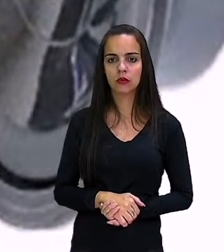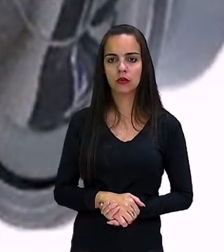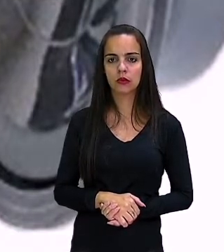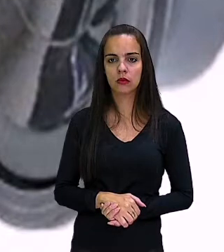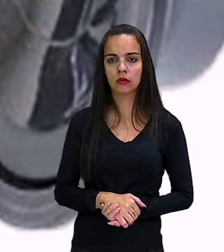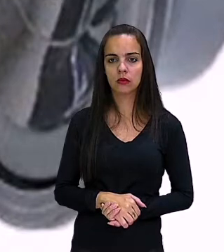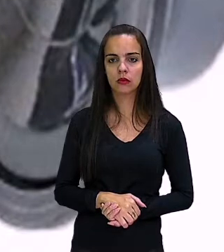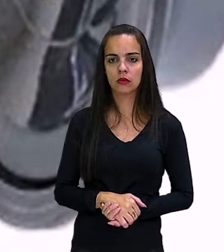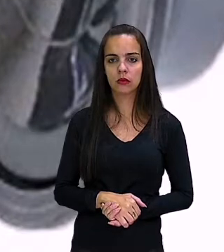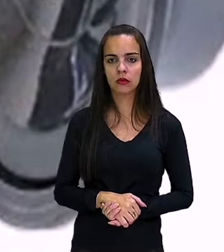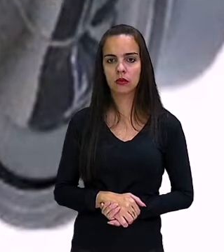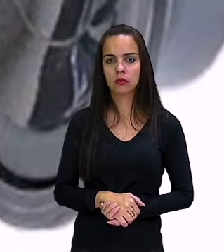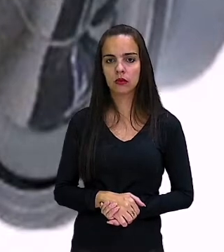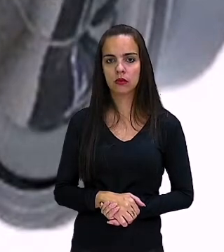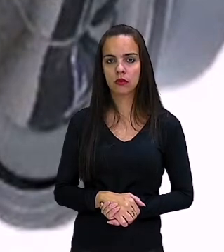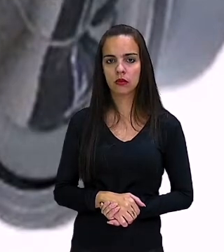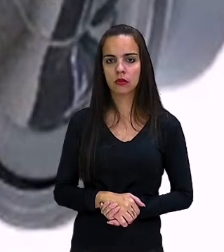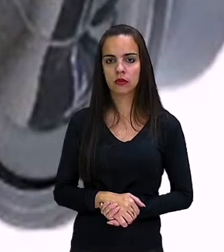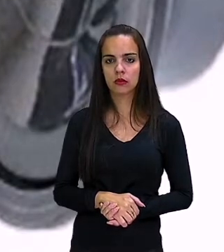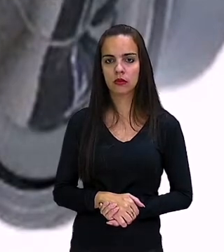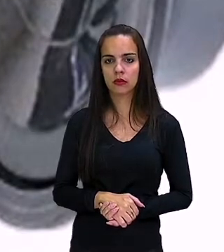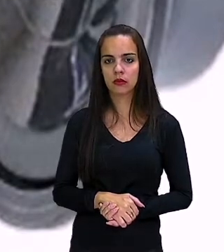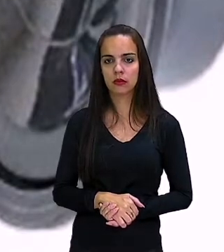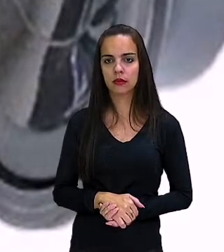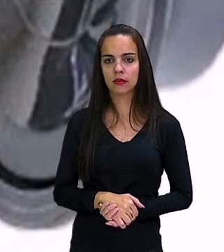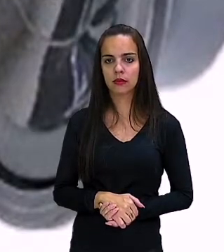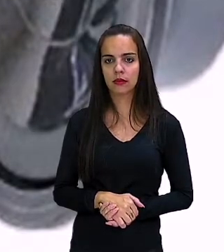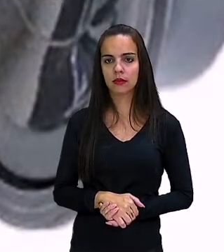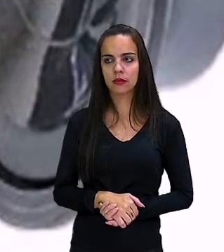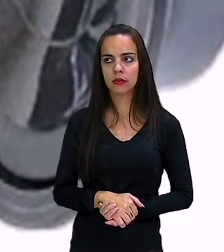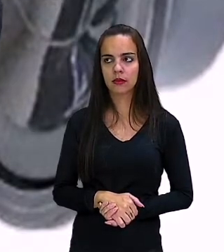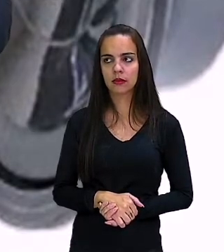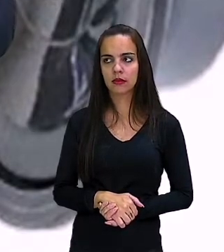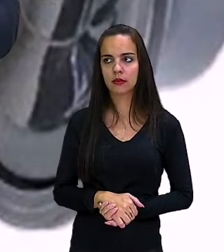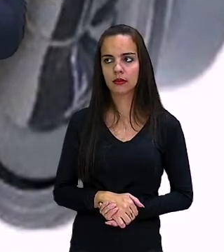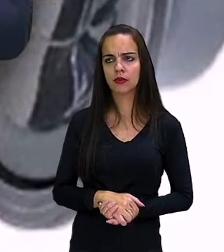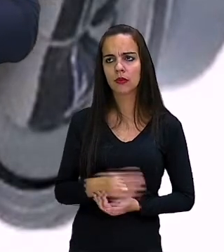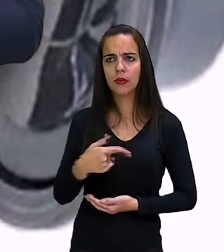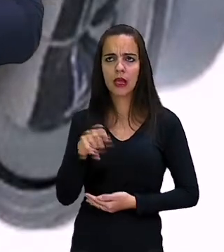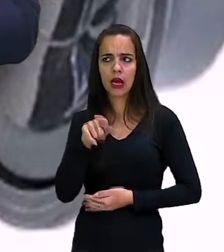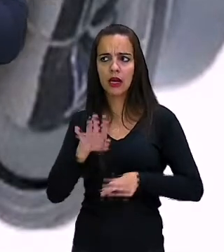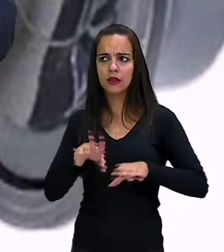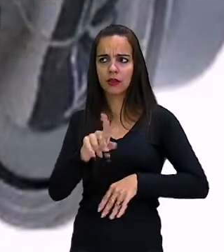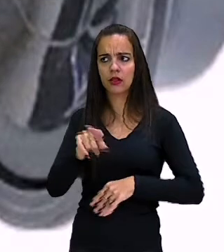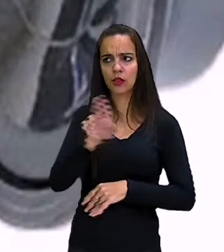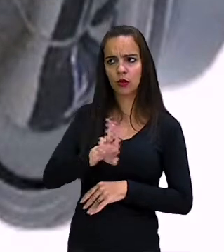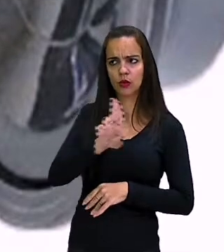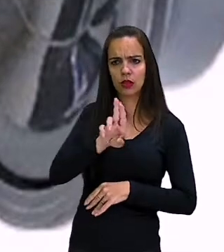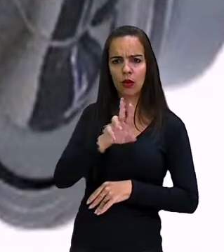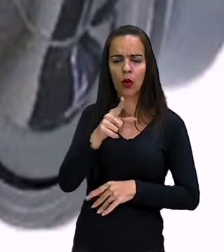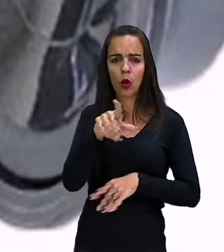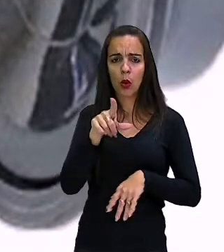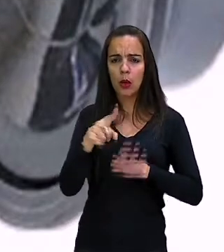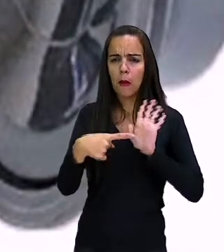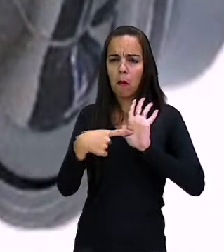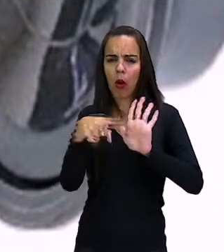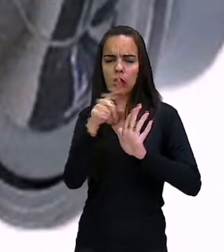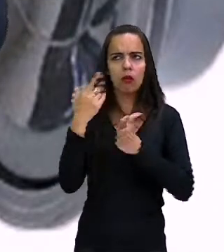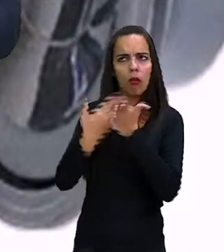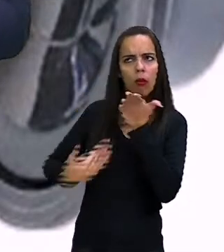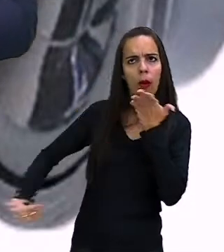you may have hear lost are. Os sinais que você tem perca de audição